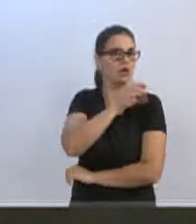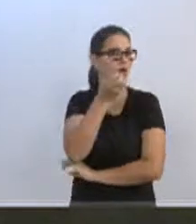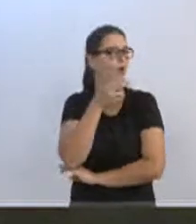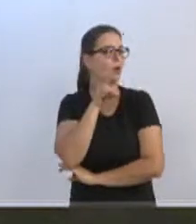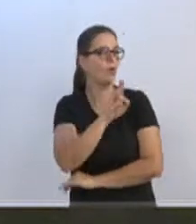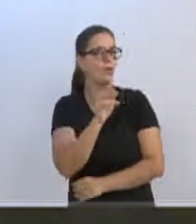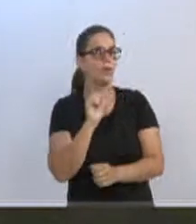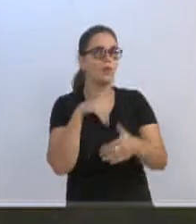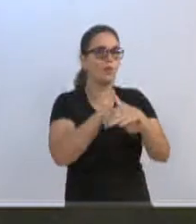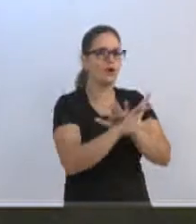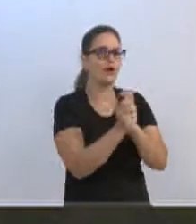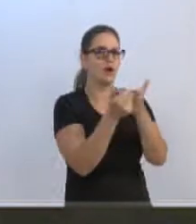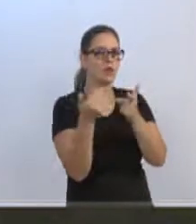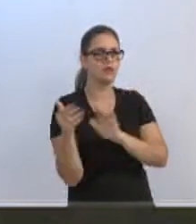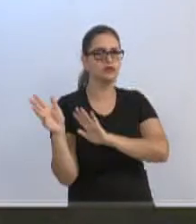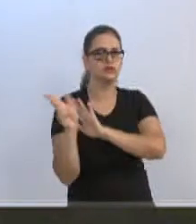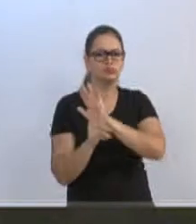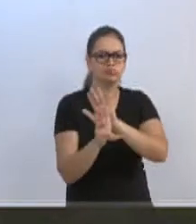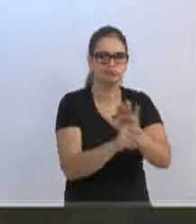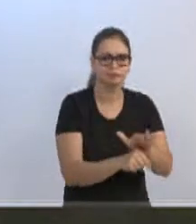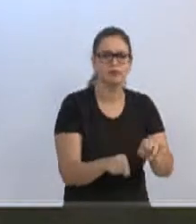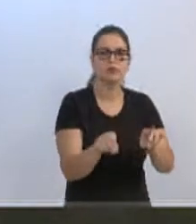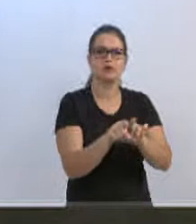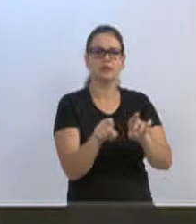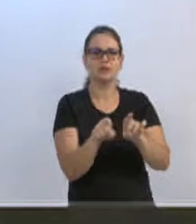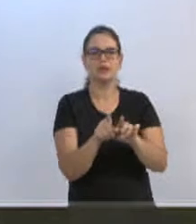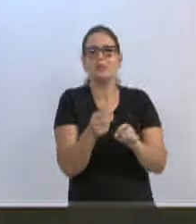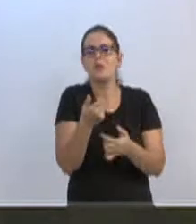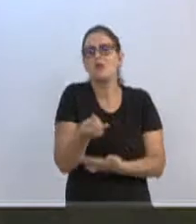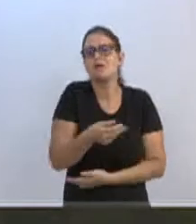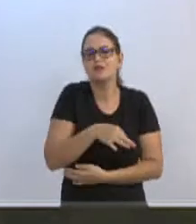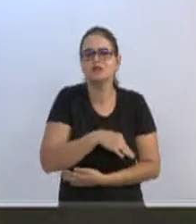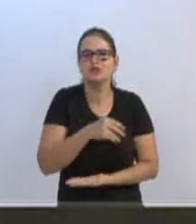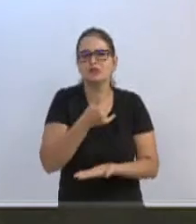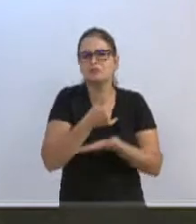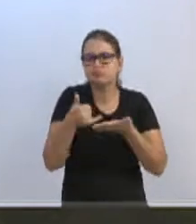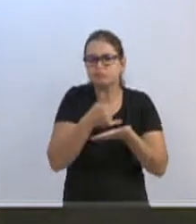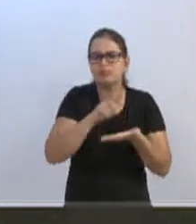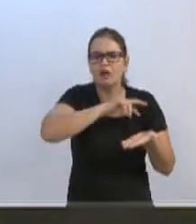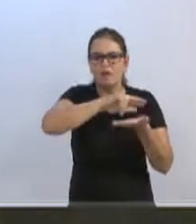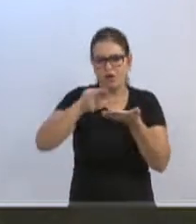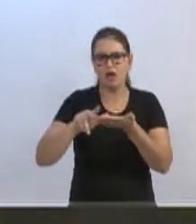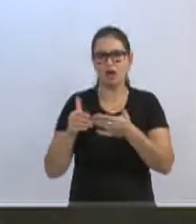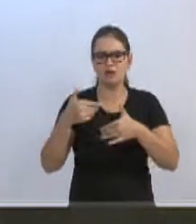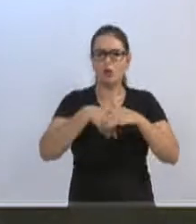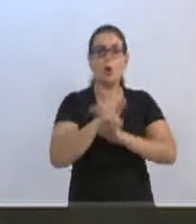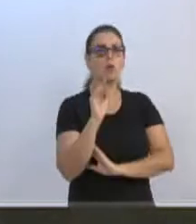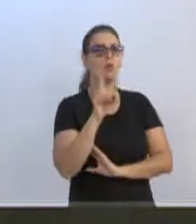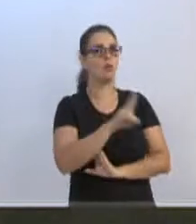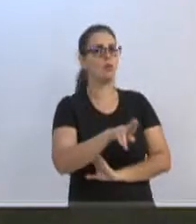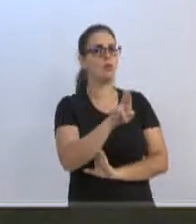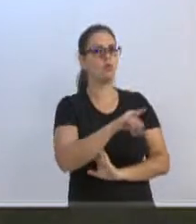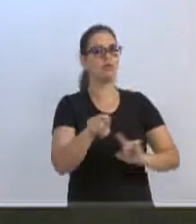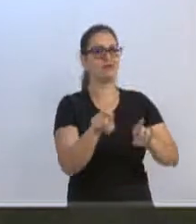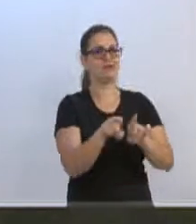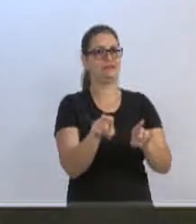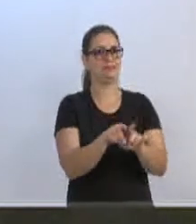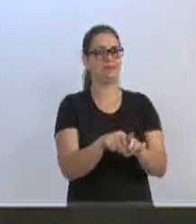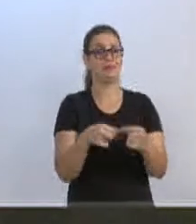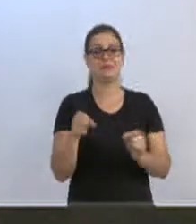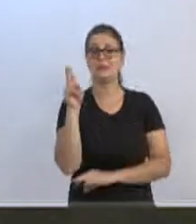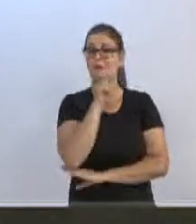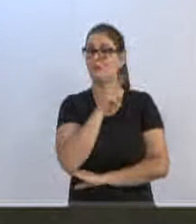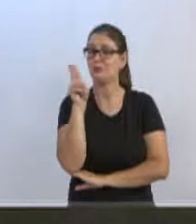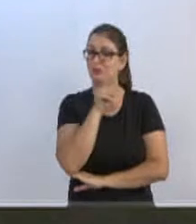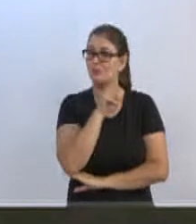objetos de furto, ou guardar tóxico, ou até usar a própria droga. Então, algo tem que ser feito com urgência ali, não